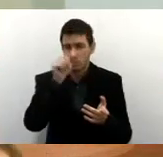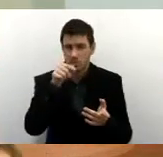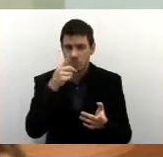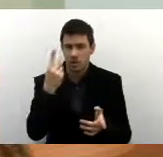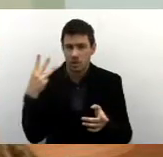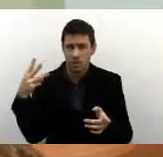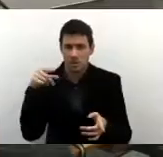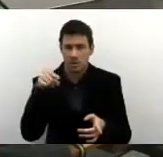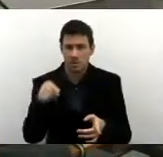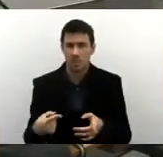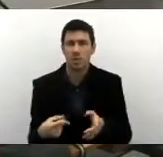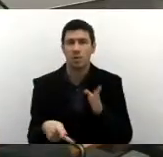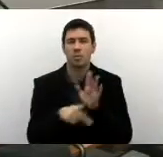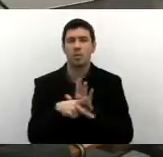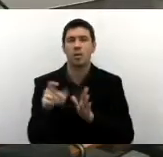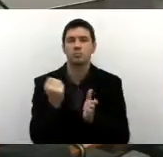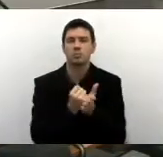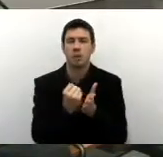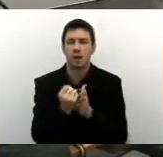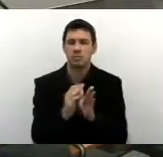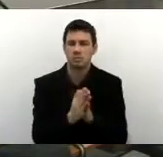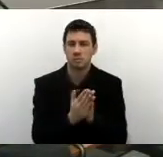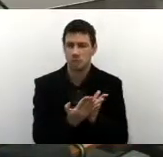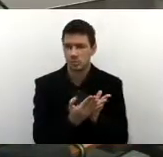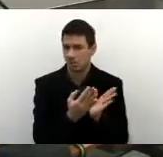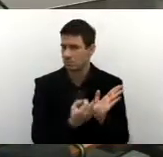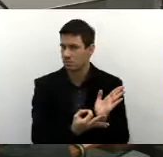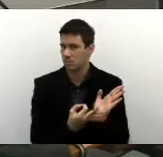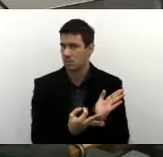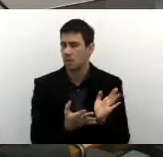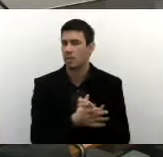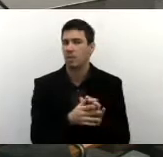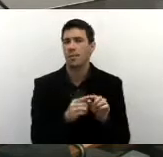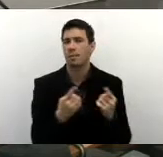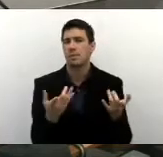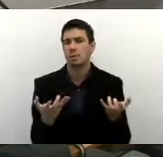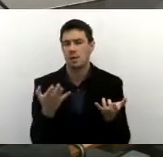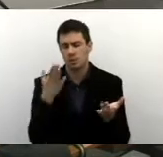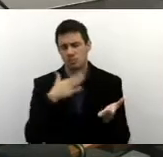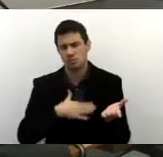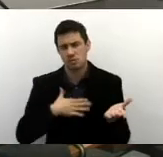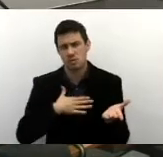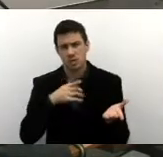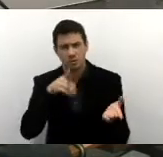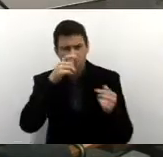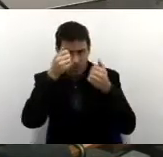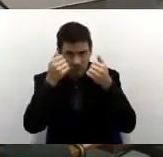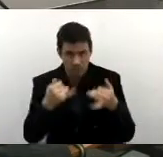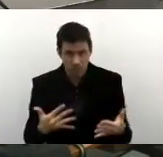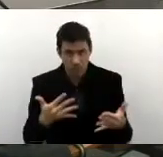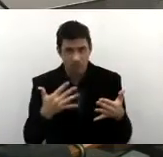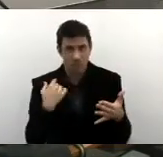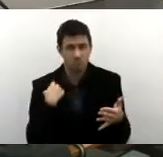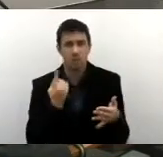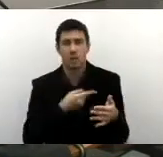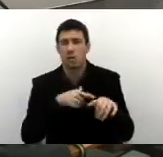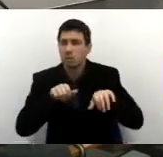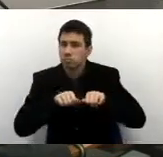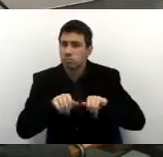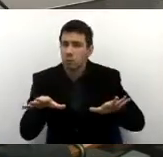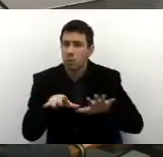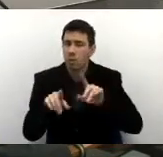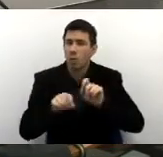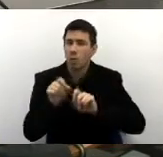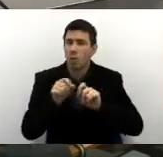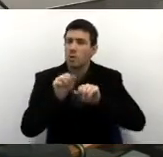mil de carteira assinada, eu acho que o senhor já vai responder. E eu gostaria que o senhor explanasse melhor para nós, o senhor